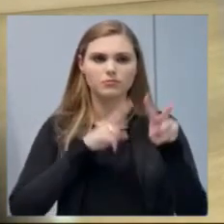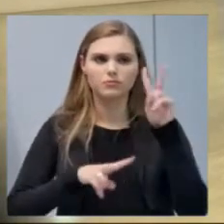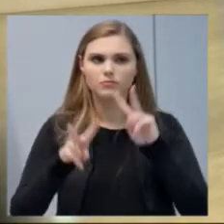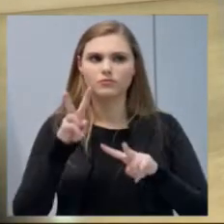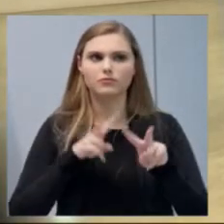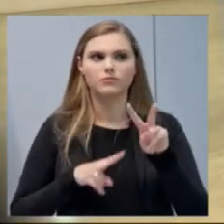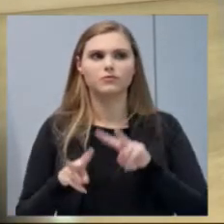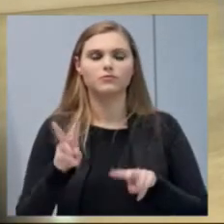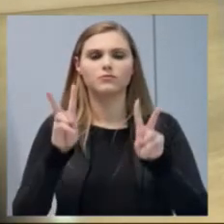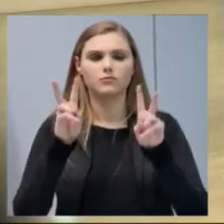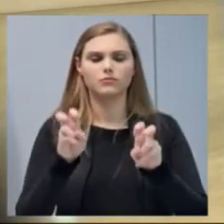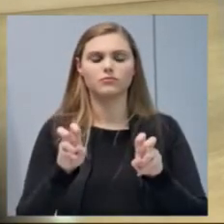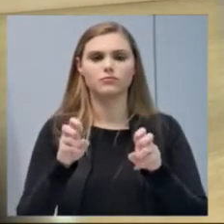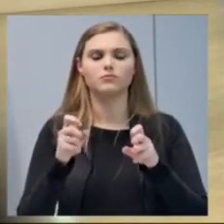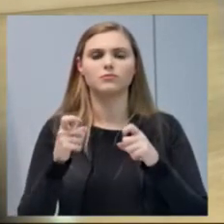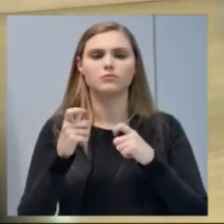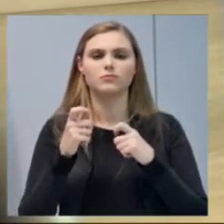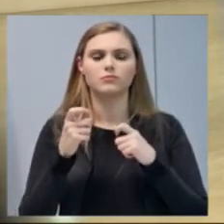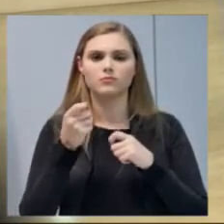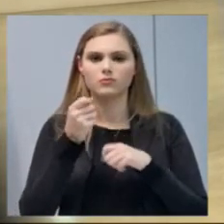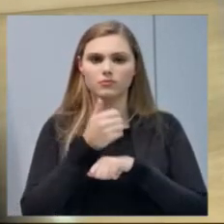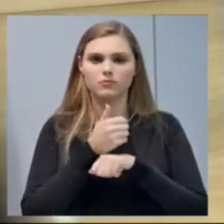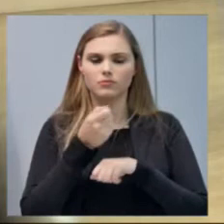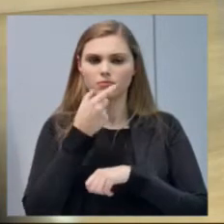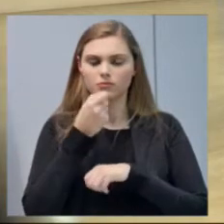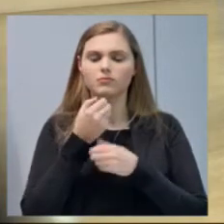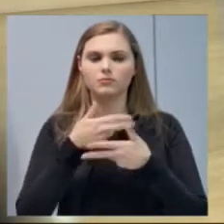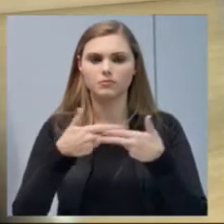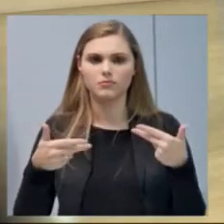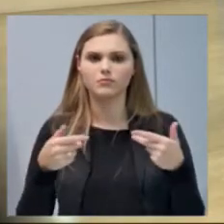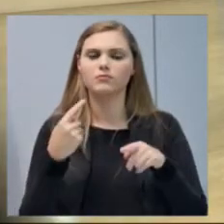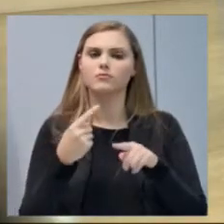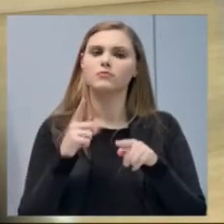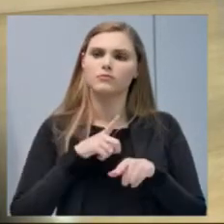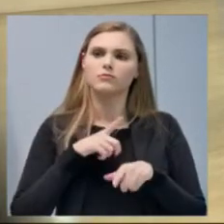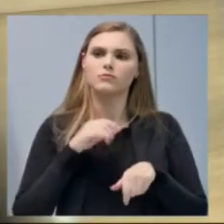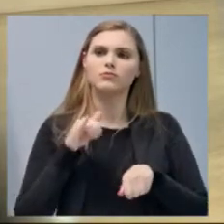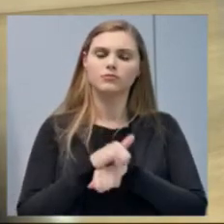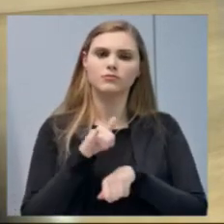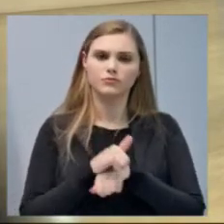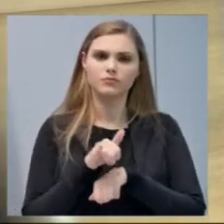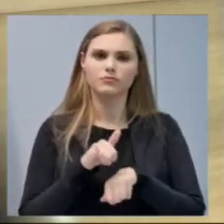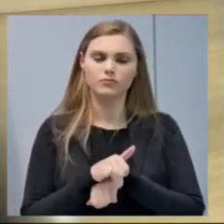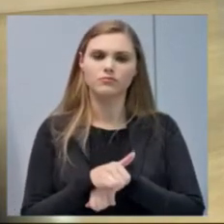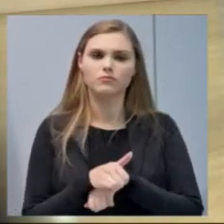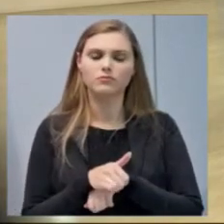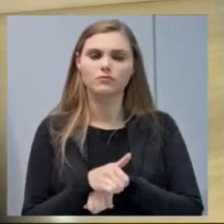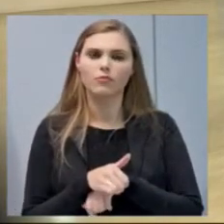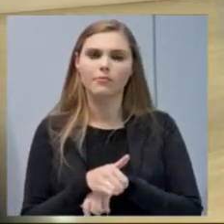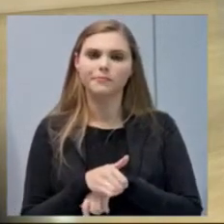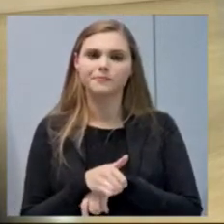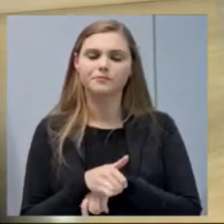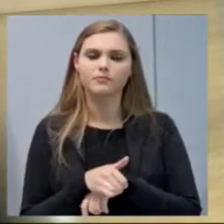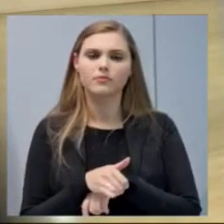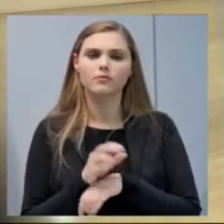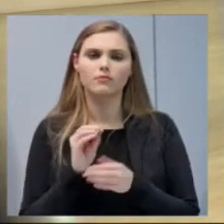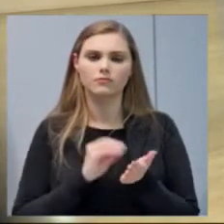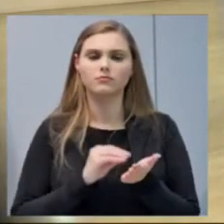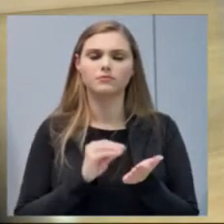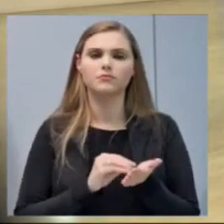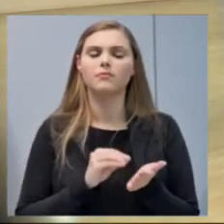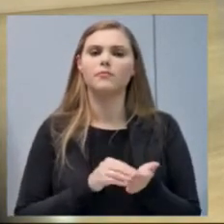a questão de medicamento, que segundo alguns vereadores aqui, estava em falta. Fui, conversei inclusive com a pessoa